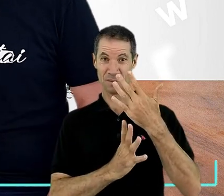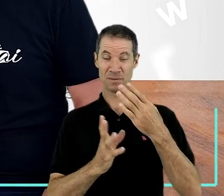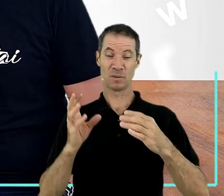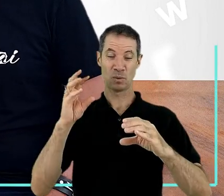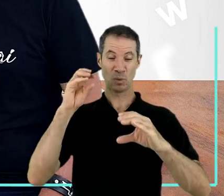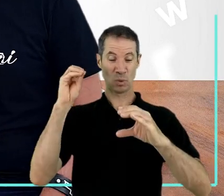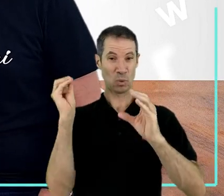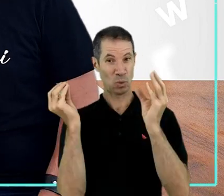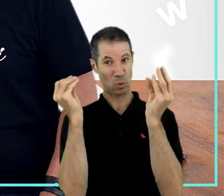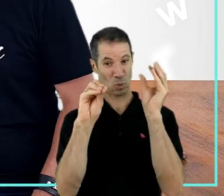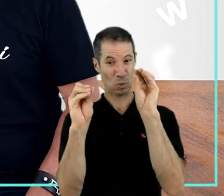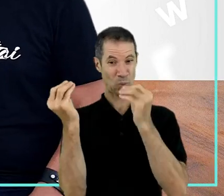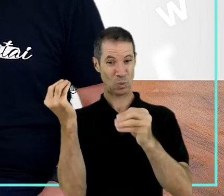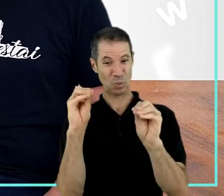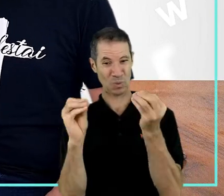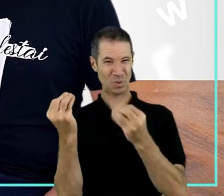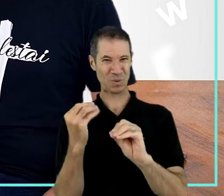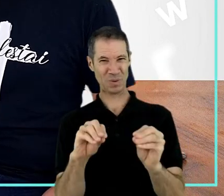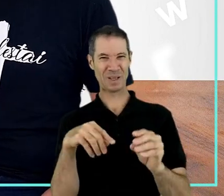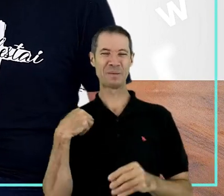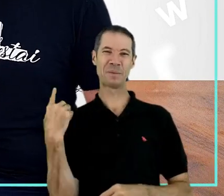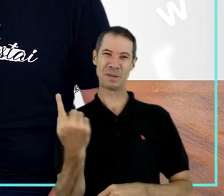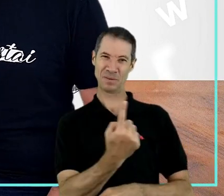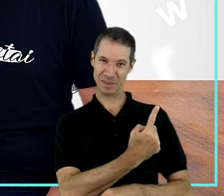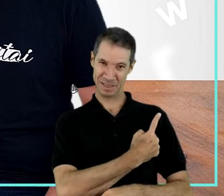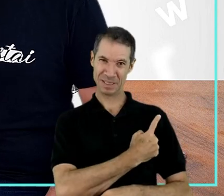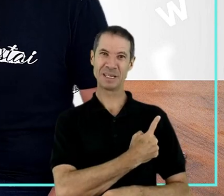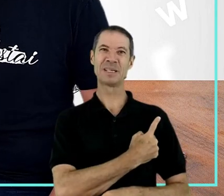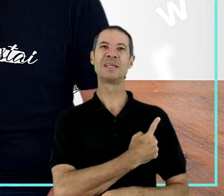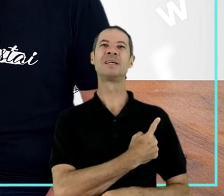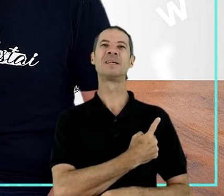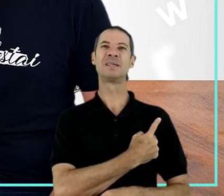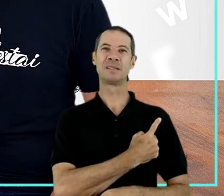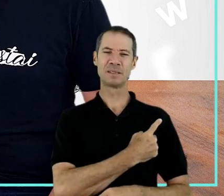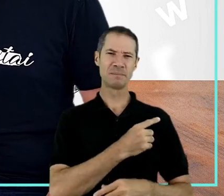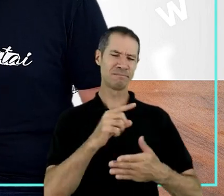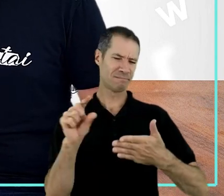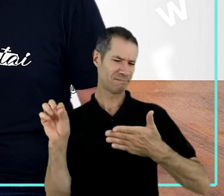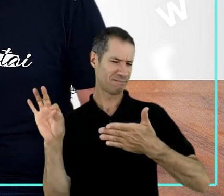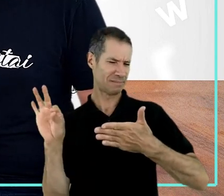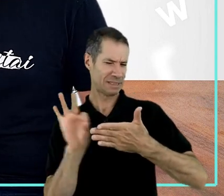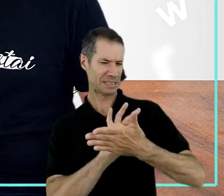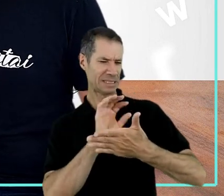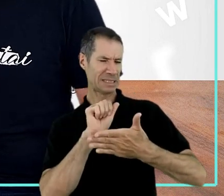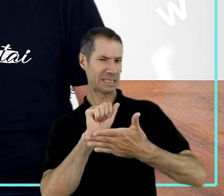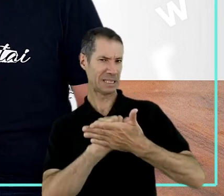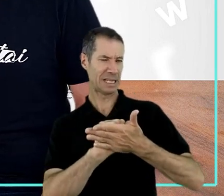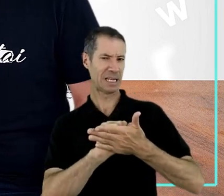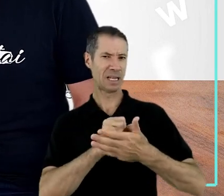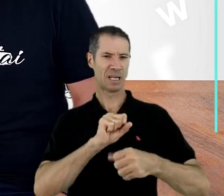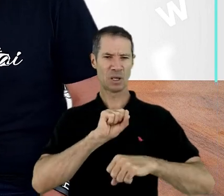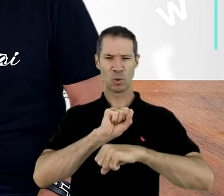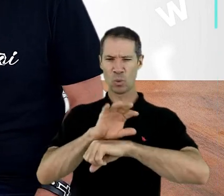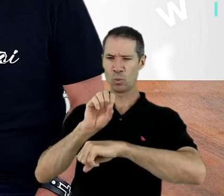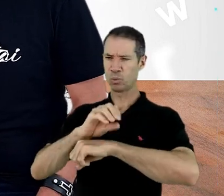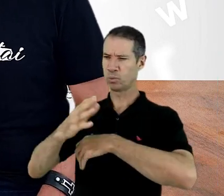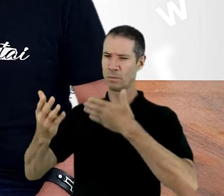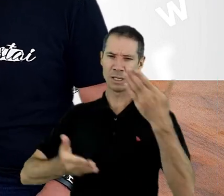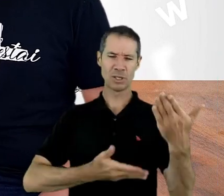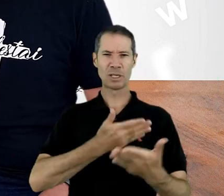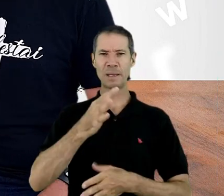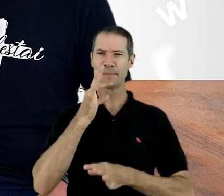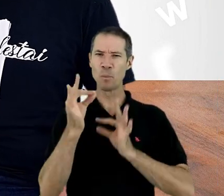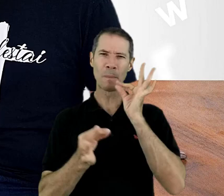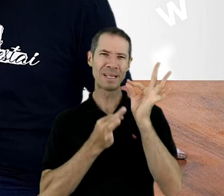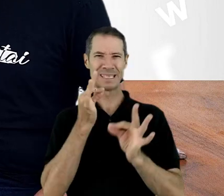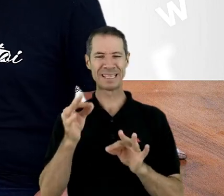aqui embaixo para vocês, e vocês vão poder se inscrever, curtir, compartilhar, comentar, e